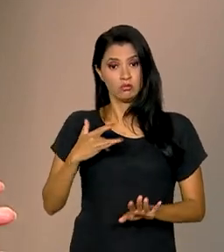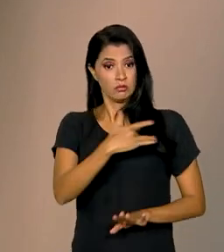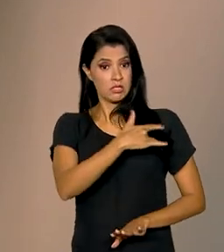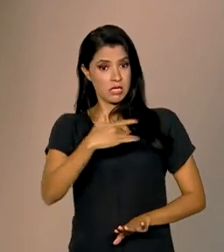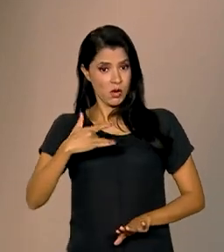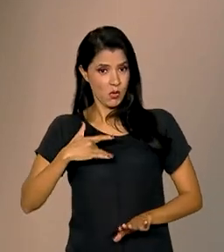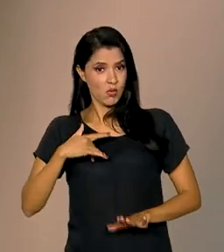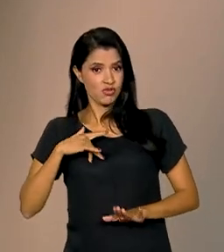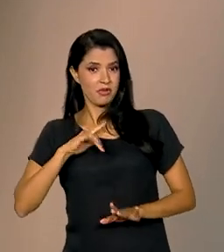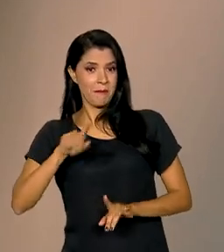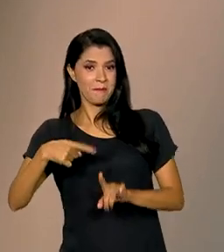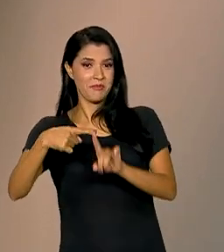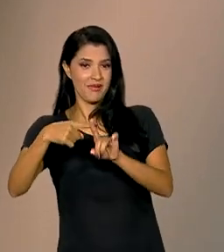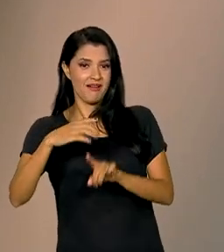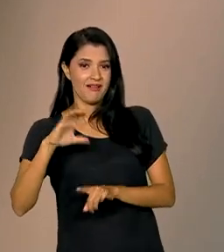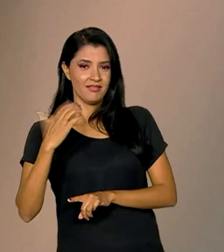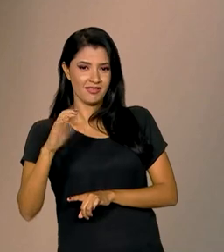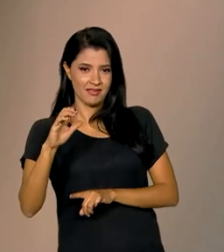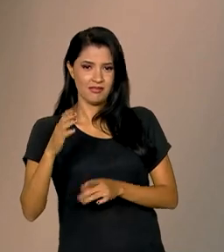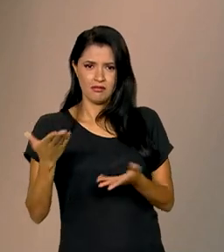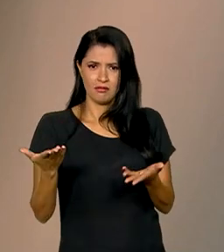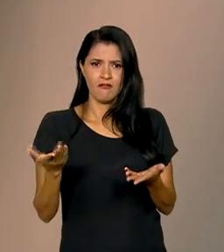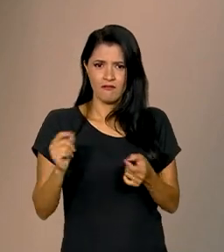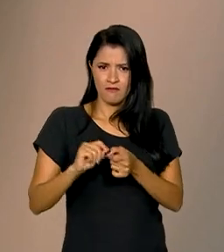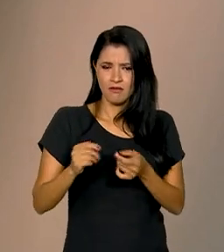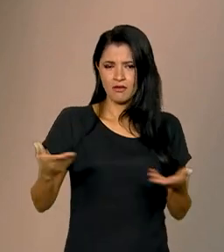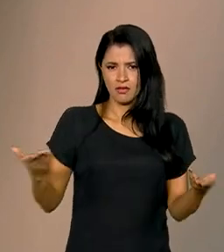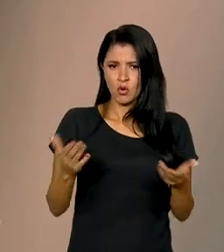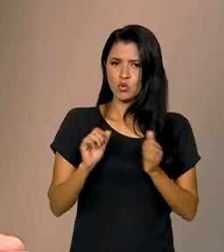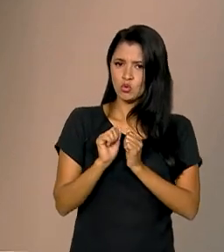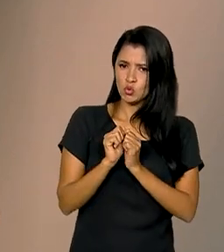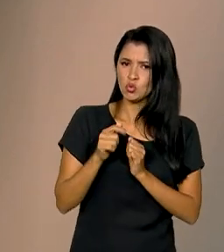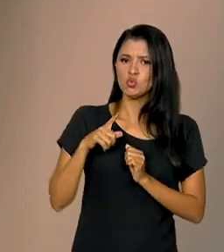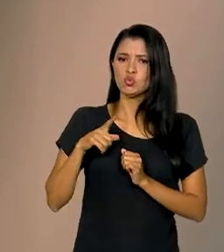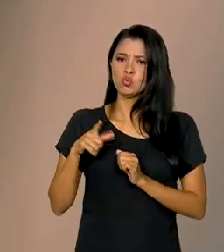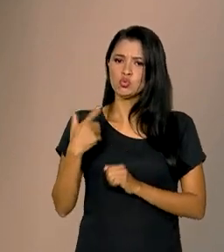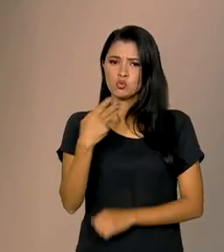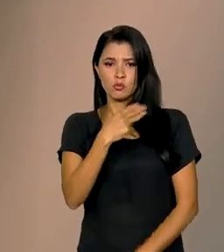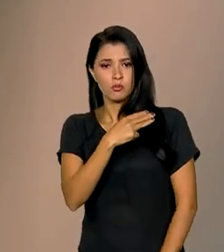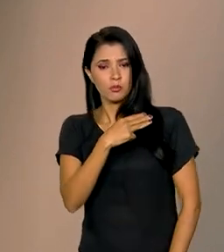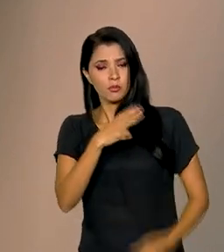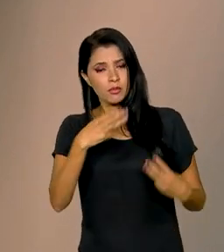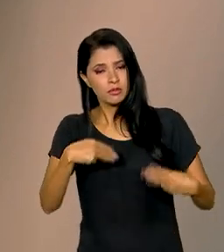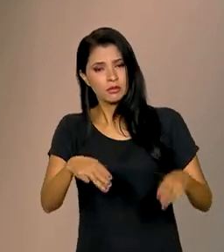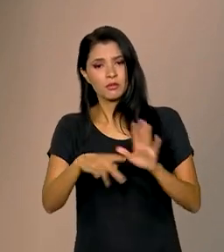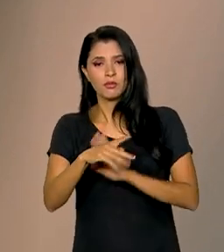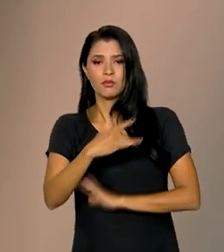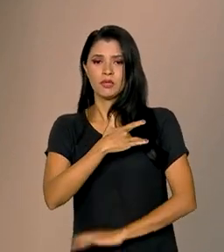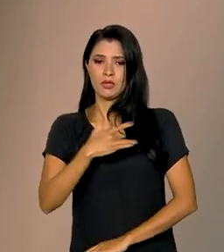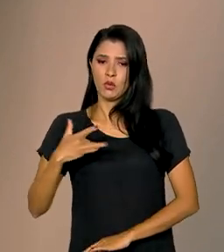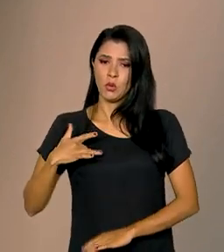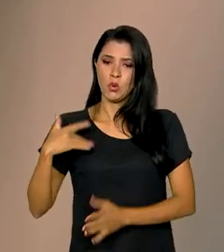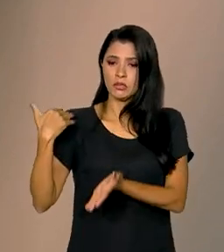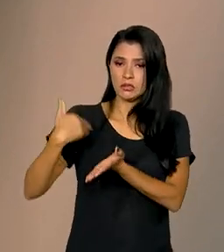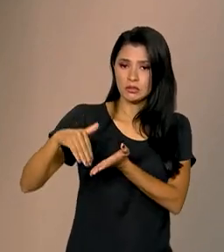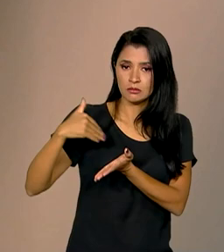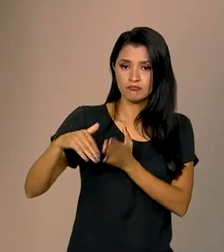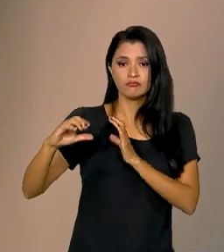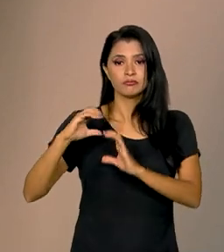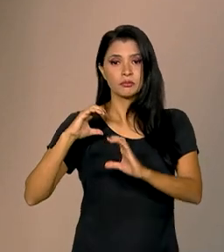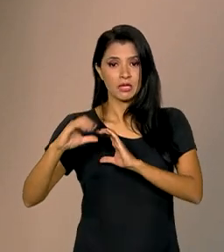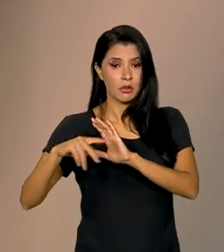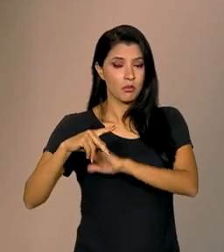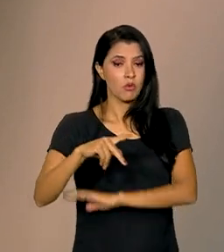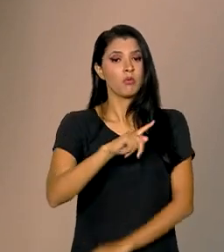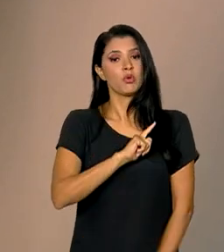Consciência, que está sendo realizado em conjunto pelo Ministério da Saúde, a Secretaria de Comunicação